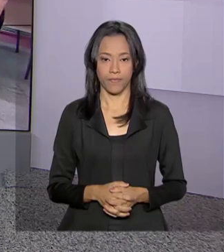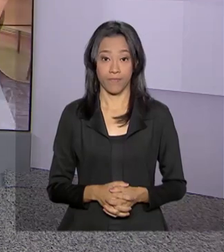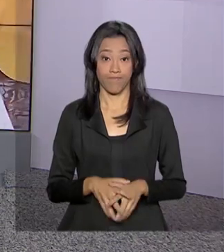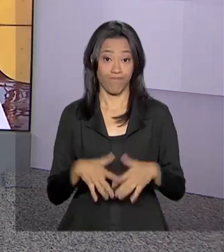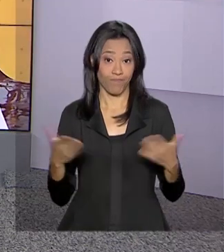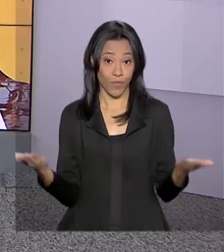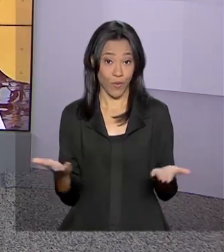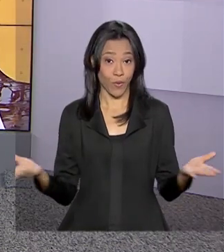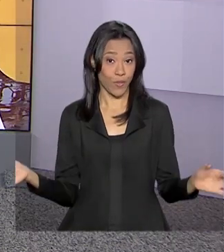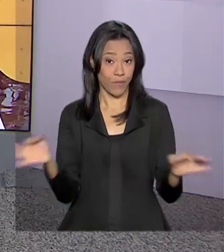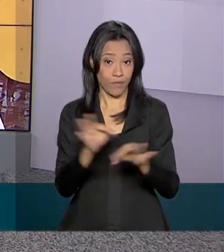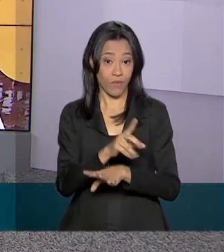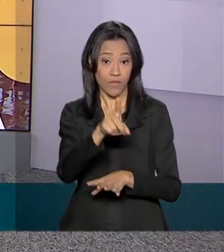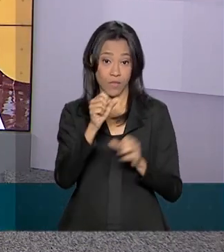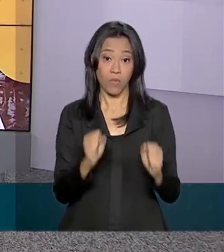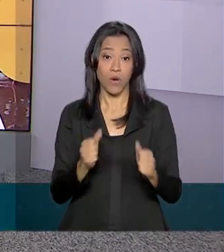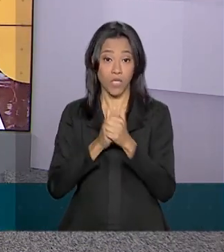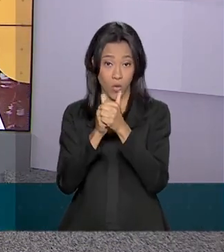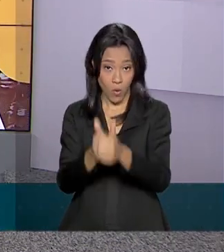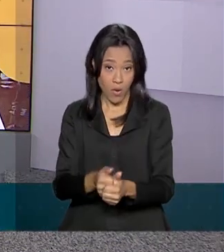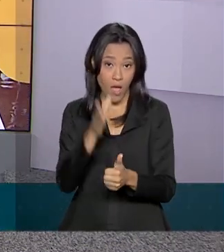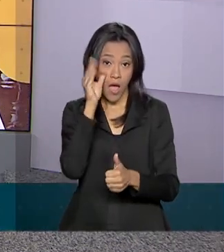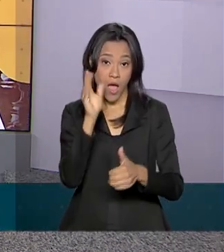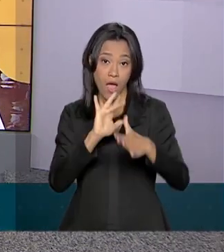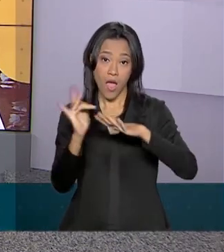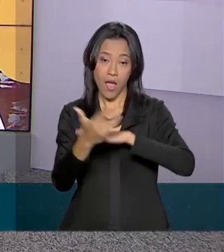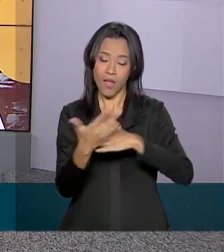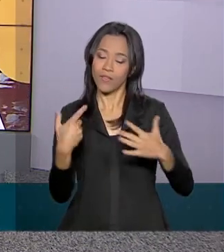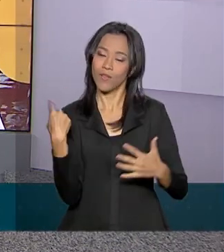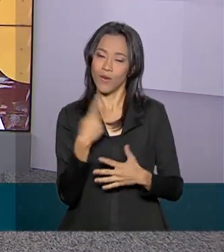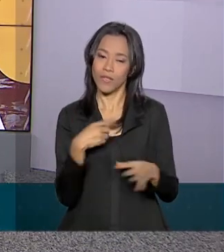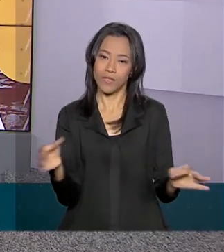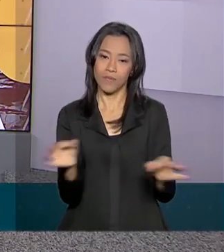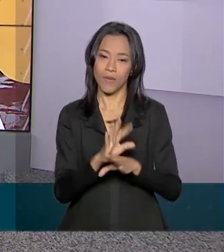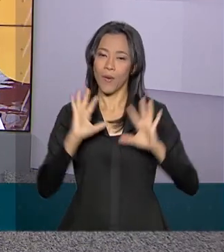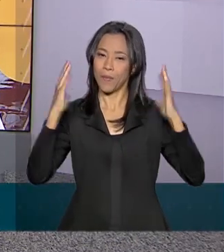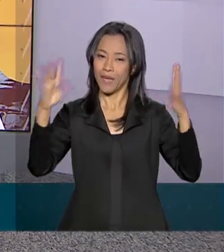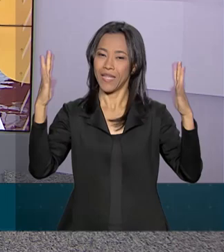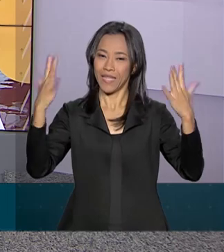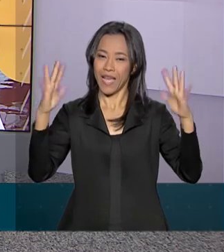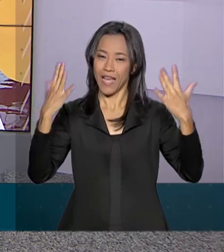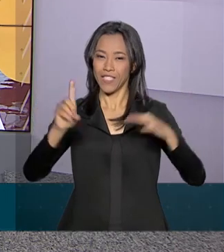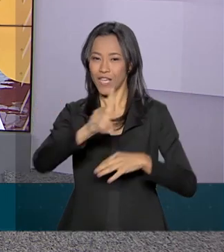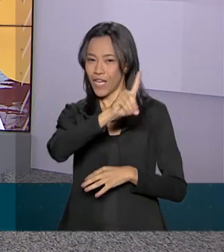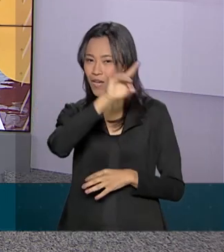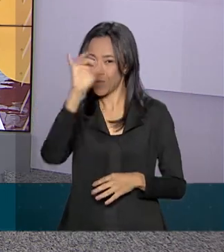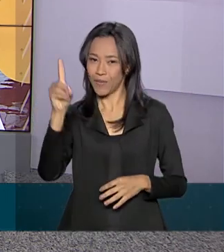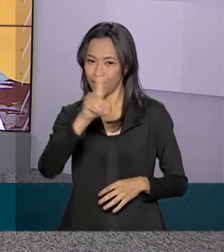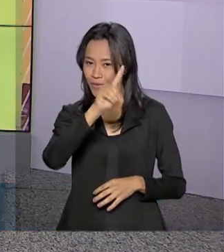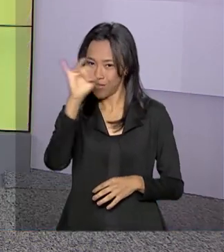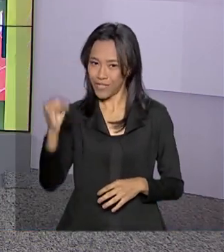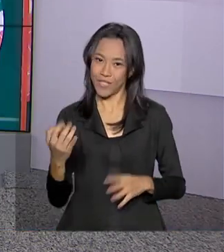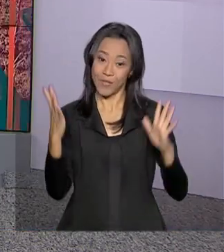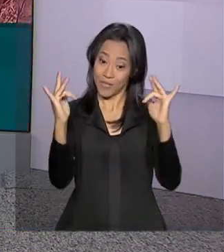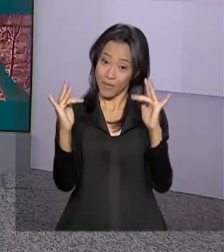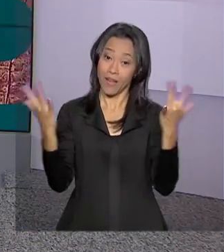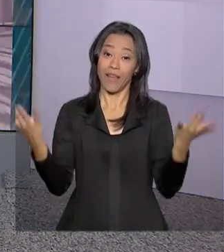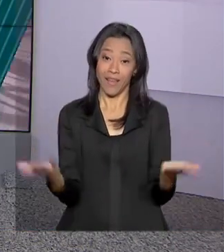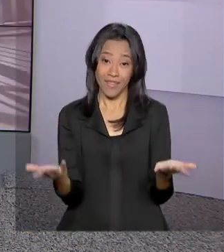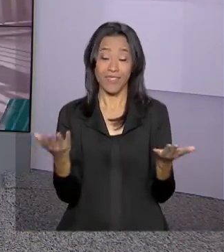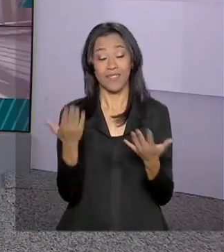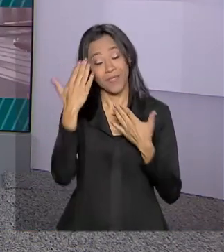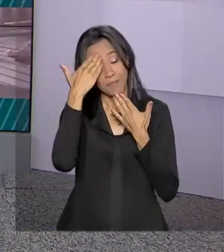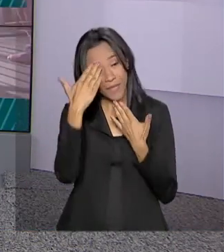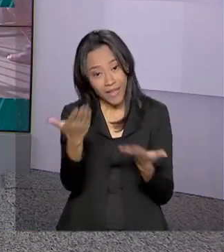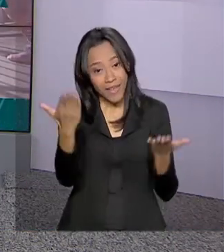Por hoje é só. Nos acompanhe também pelas nossas redes sociais. A gente encerra com uma homenagem ao Dia dos Namorados, porque hoje é o dia deles. Então,